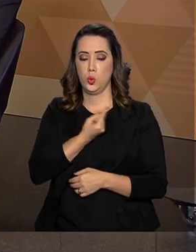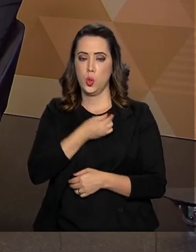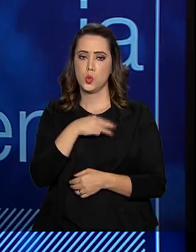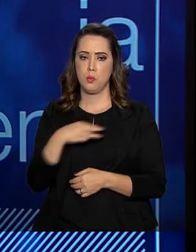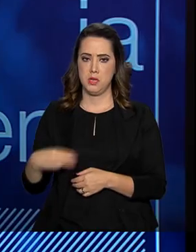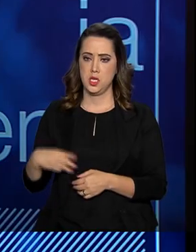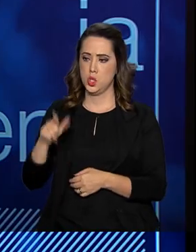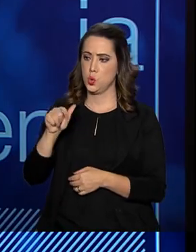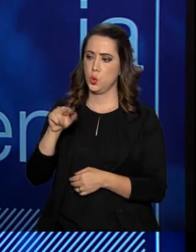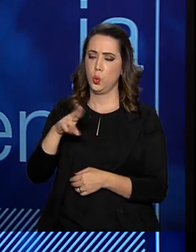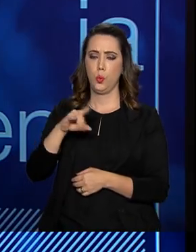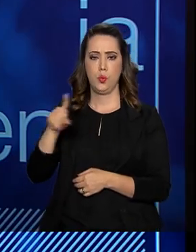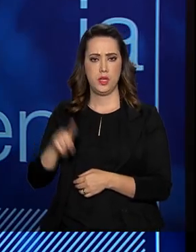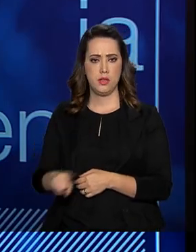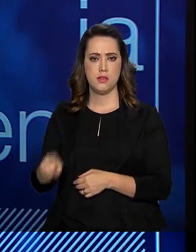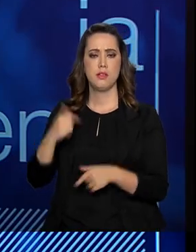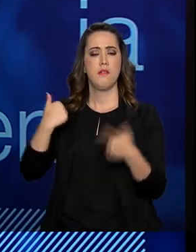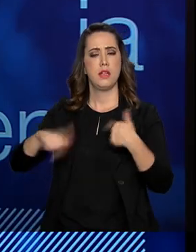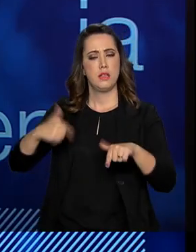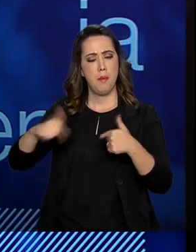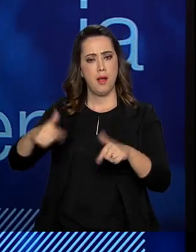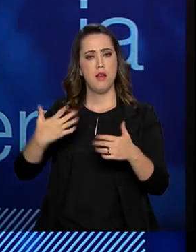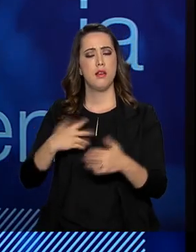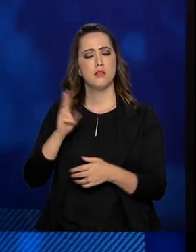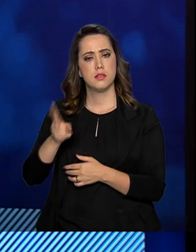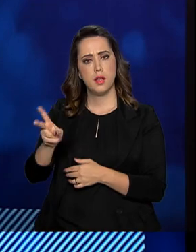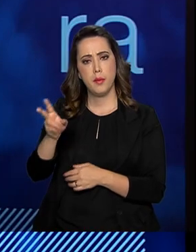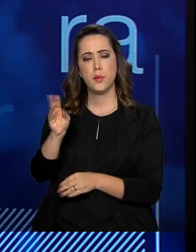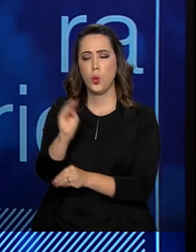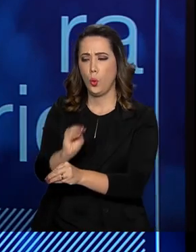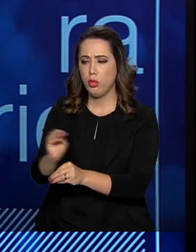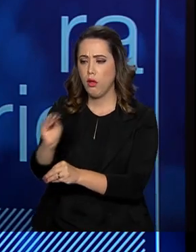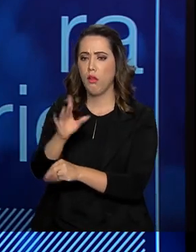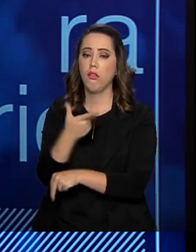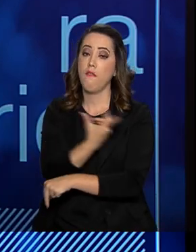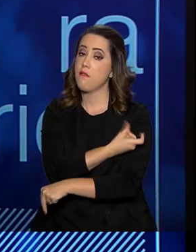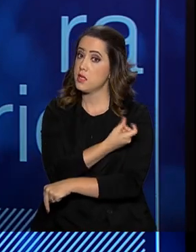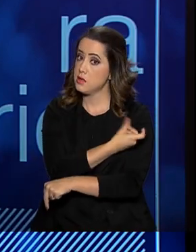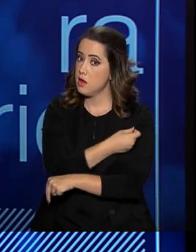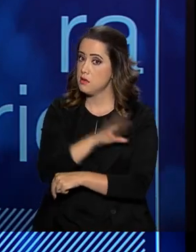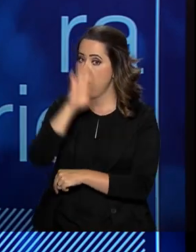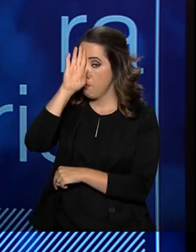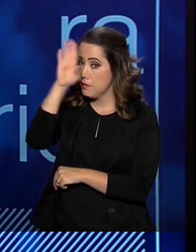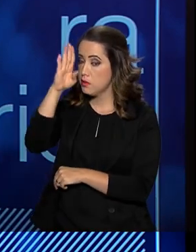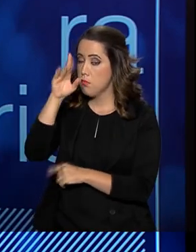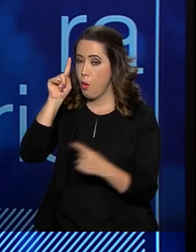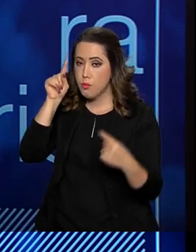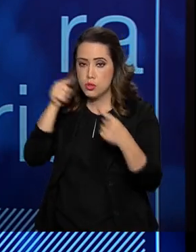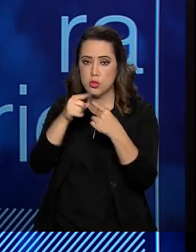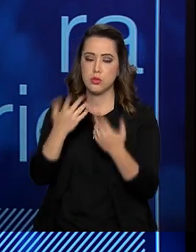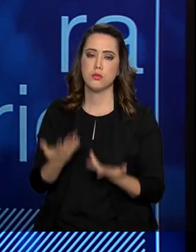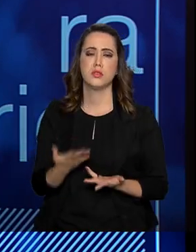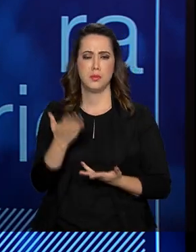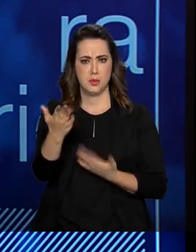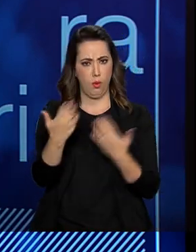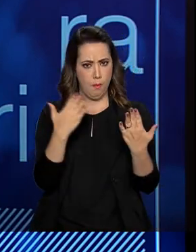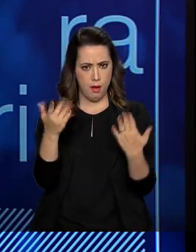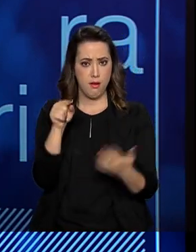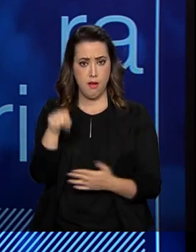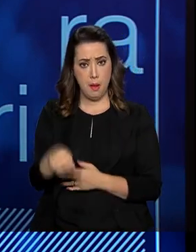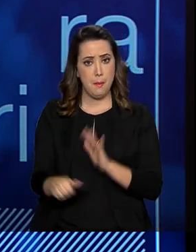vem trabalhando como prioridade a vacinação. Para você ter ideia, pela primeira vez na história do governo federal,